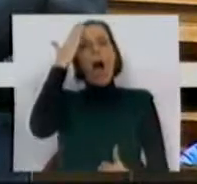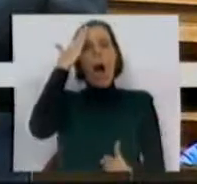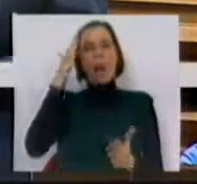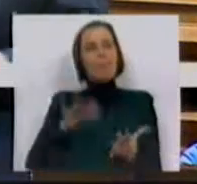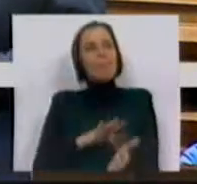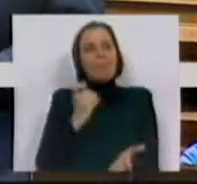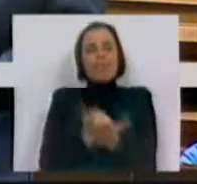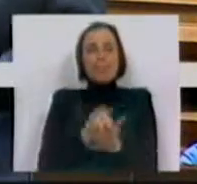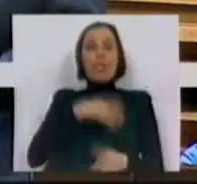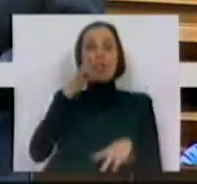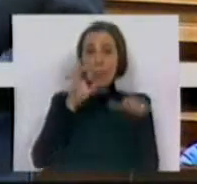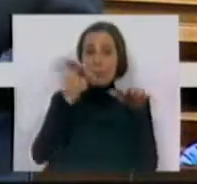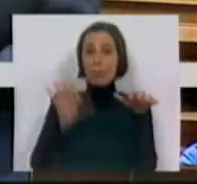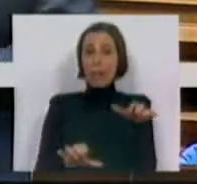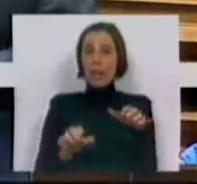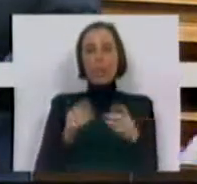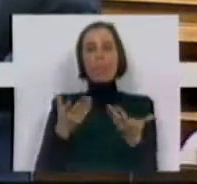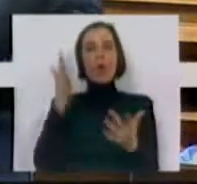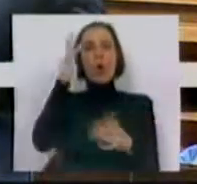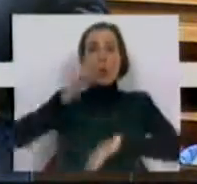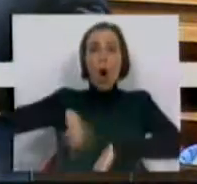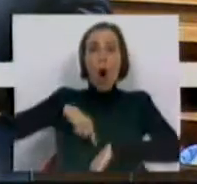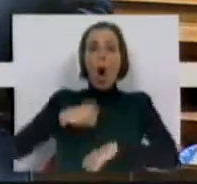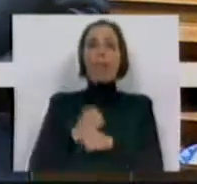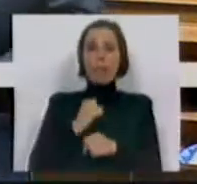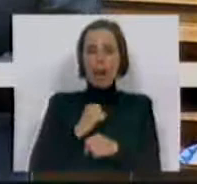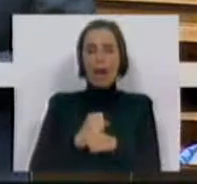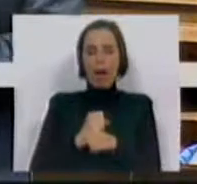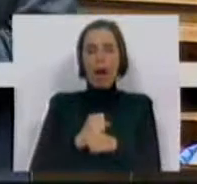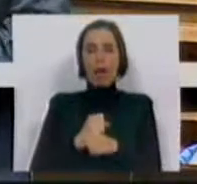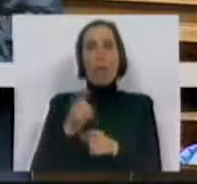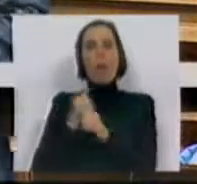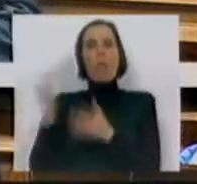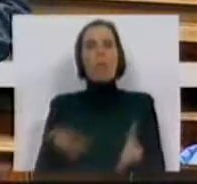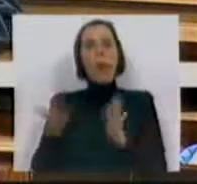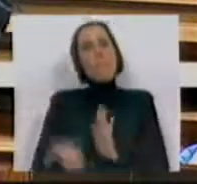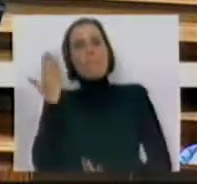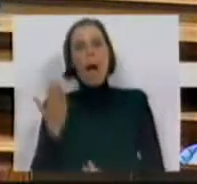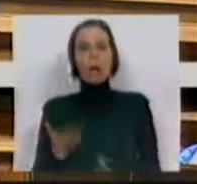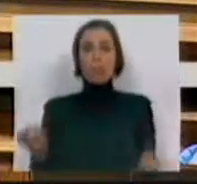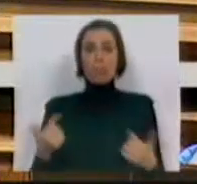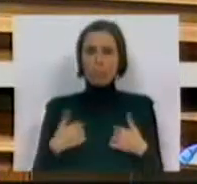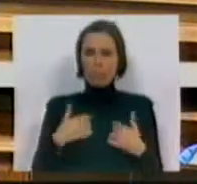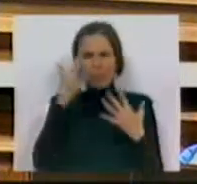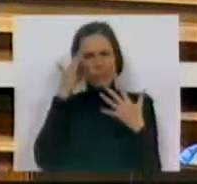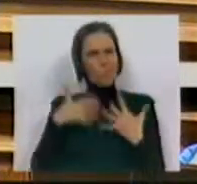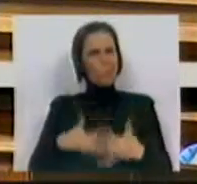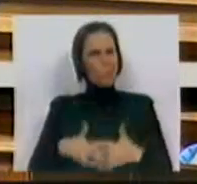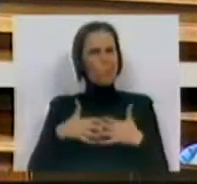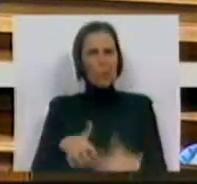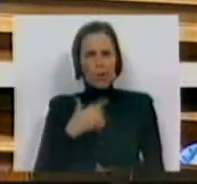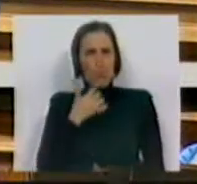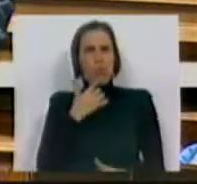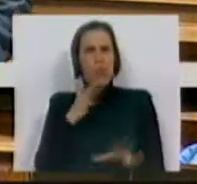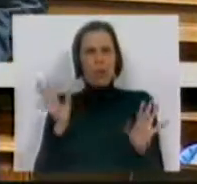sempre e fundamenta que o aumento do número de horas de trabalho aumenta a produtividade. Nós temos muitas dúvidas